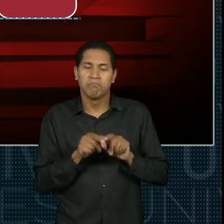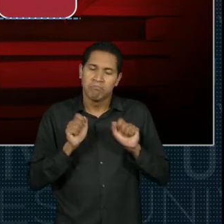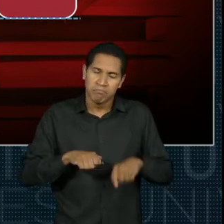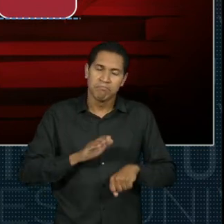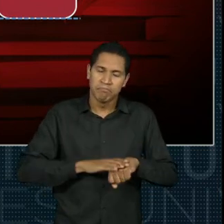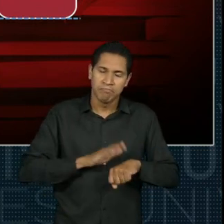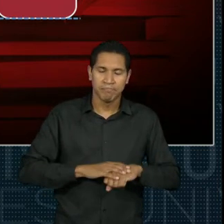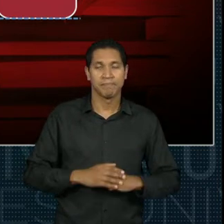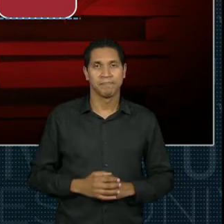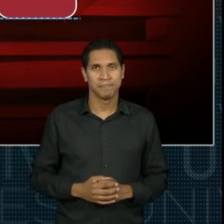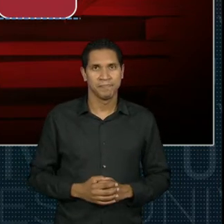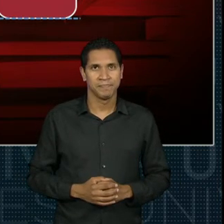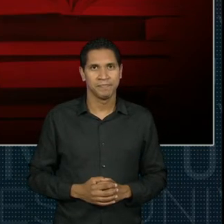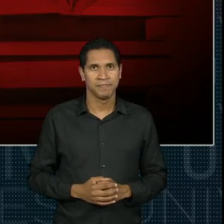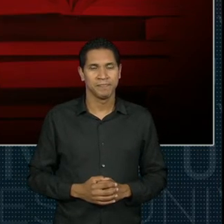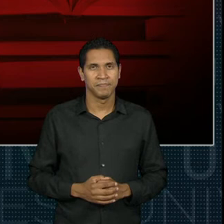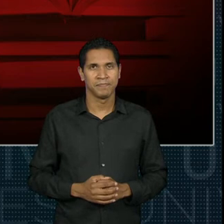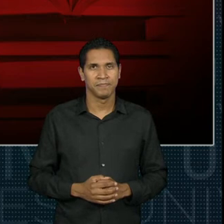essas 200 horas.